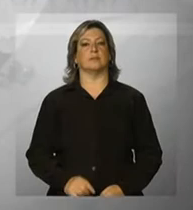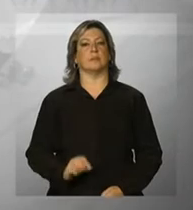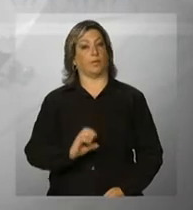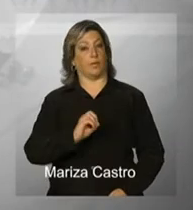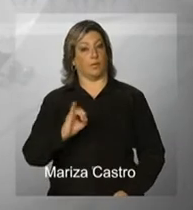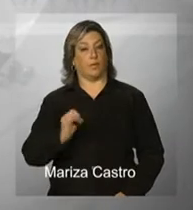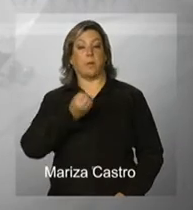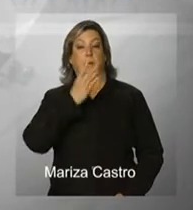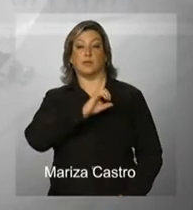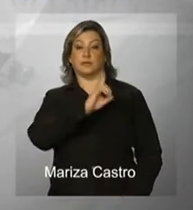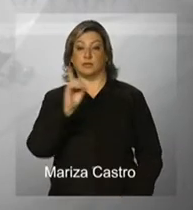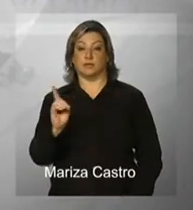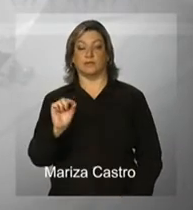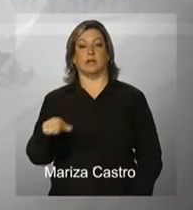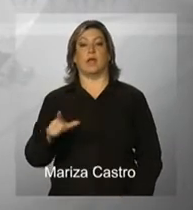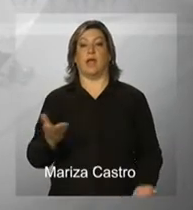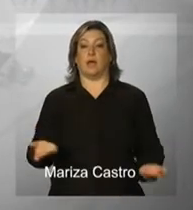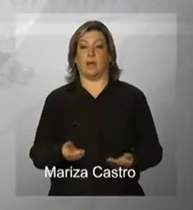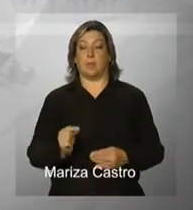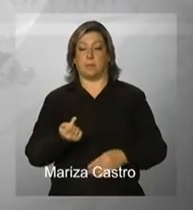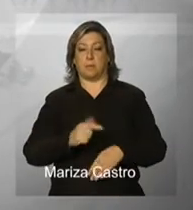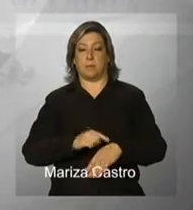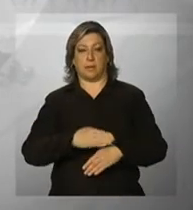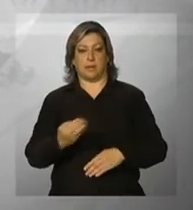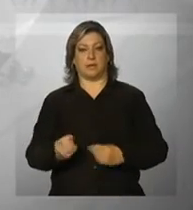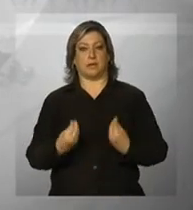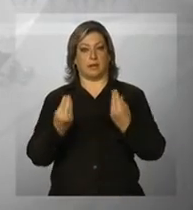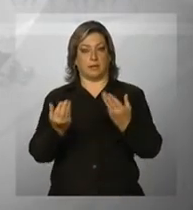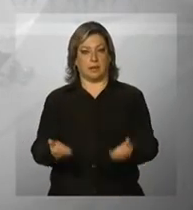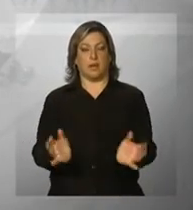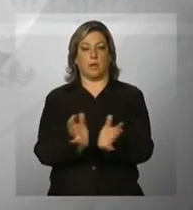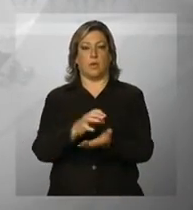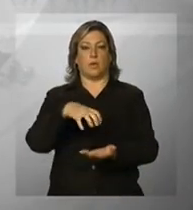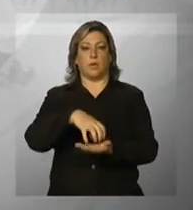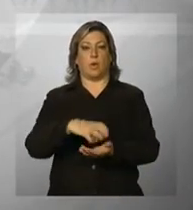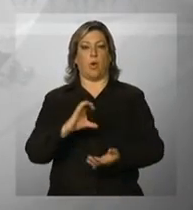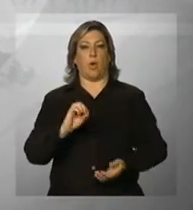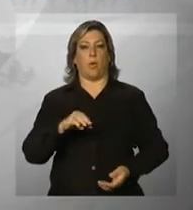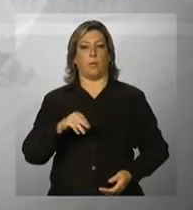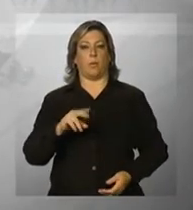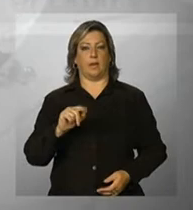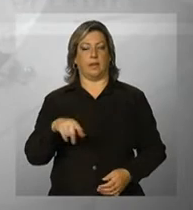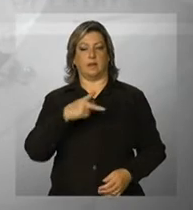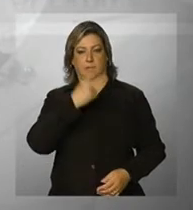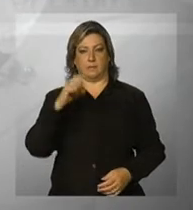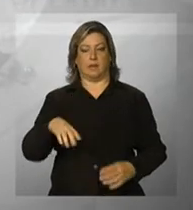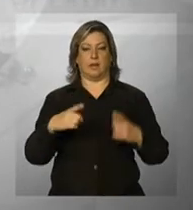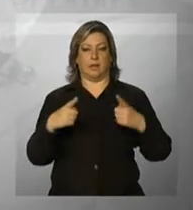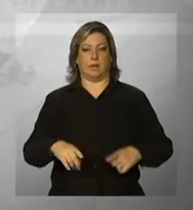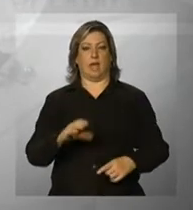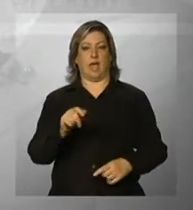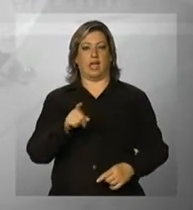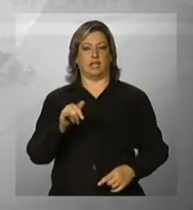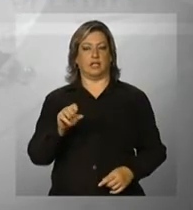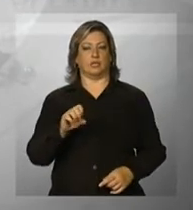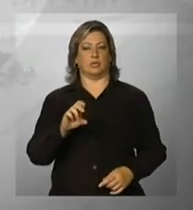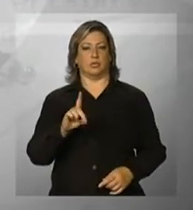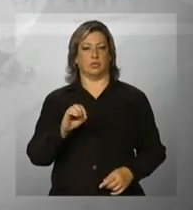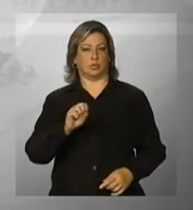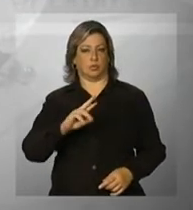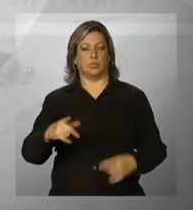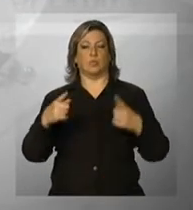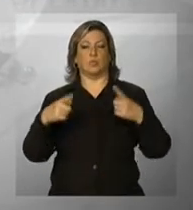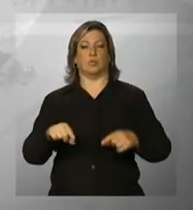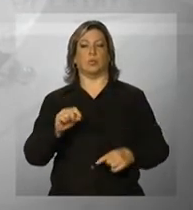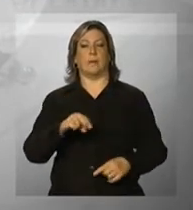Olá, bom dia. Será entregue logo mais à comunidade de Caxias do Sul o novo sistema de abastecimento de água da cidade, o